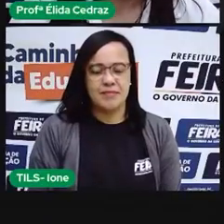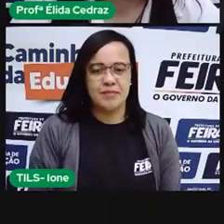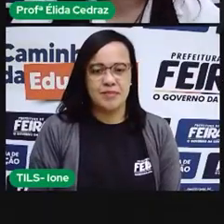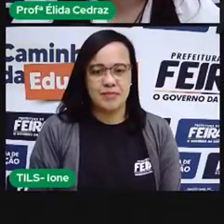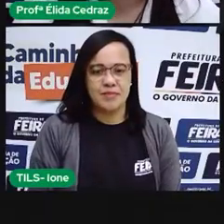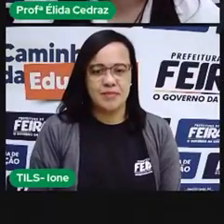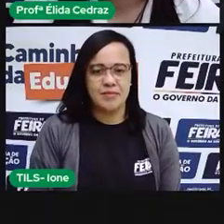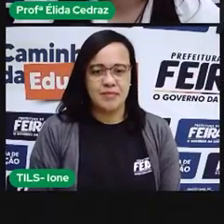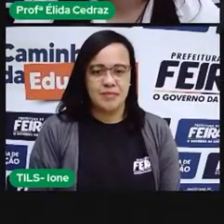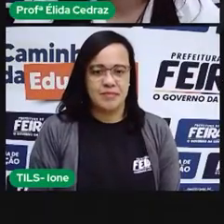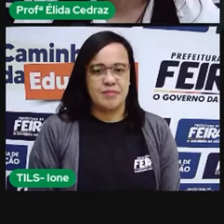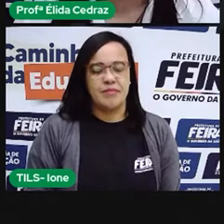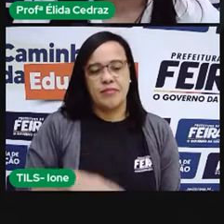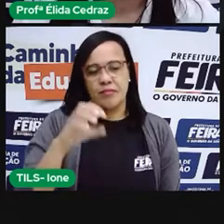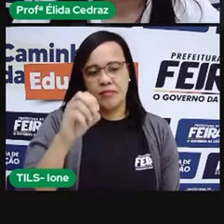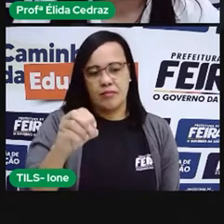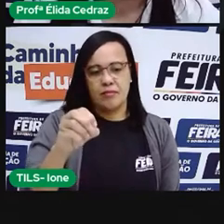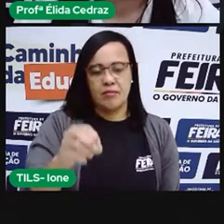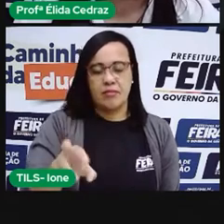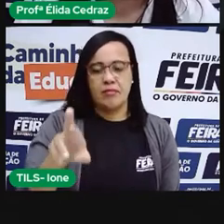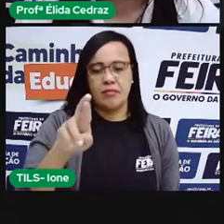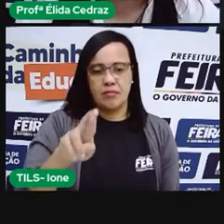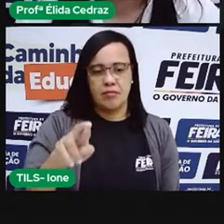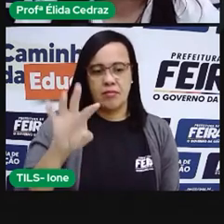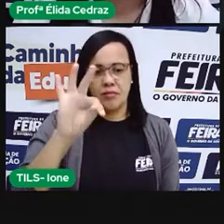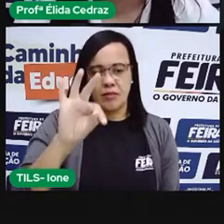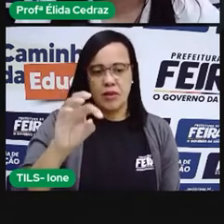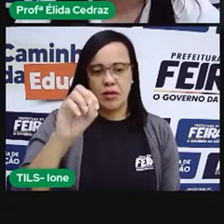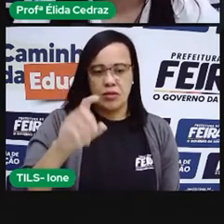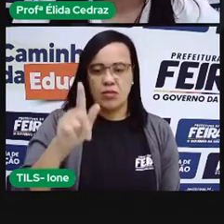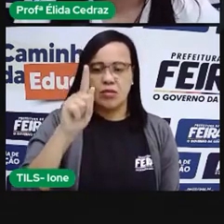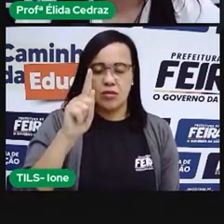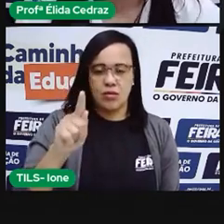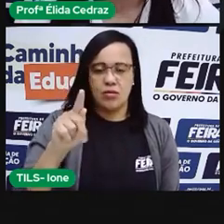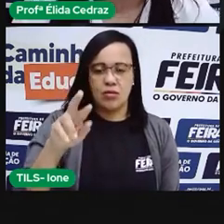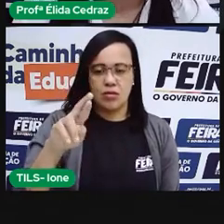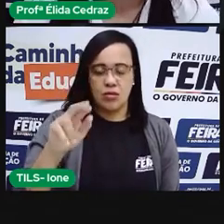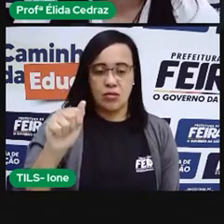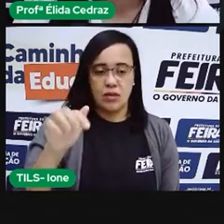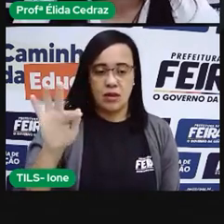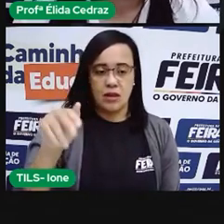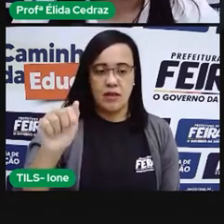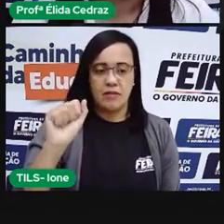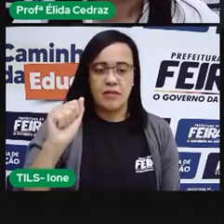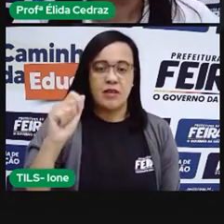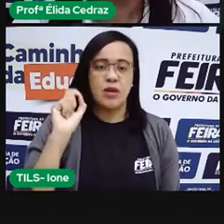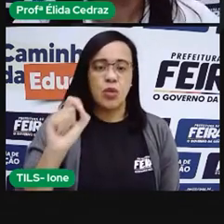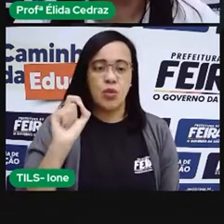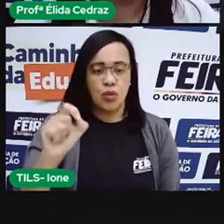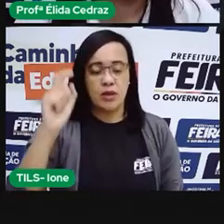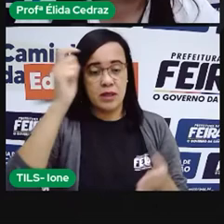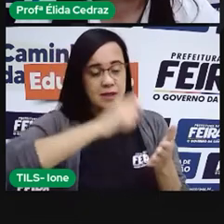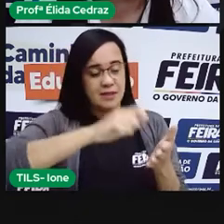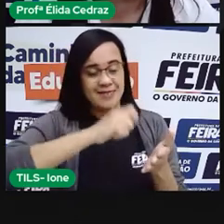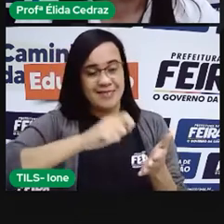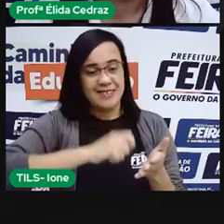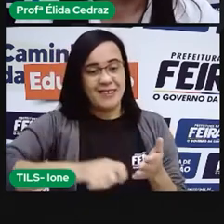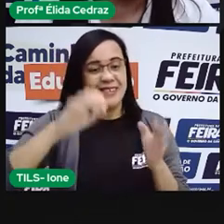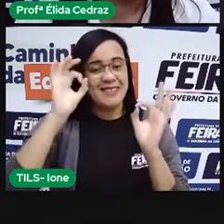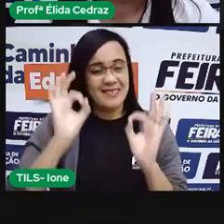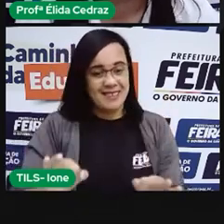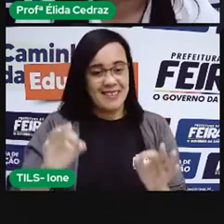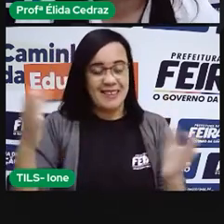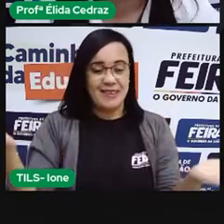A ortografia. A ortografia é a arte de escrever corretamente. E utilizando a letrinha